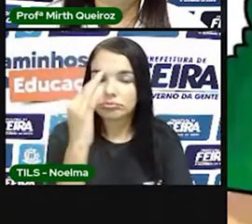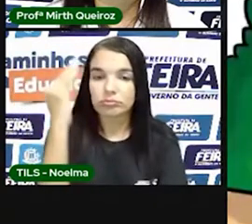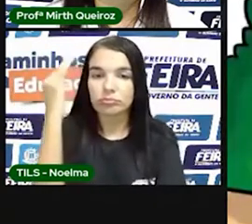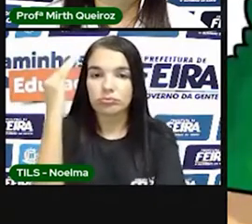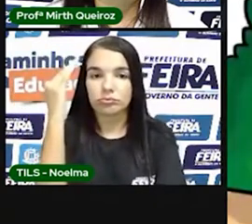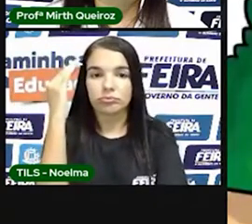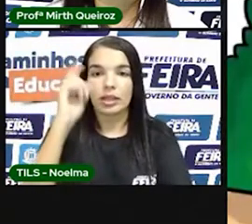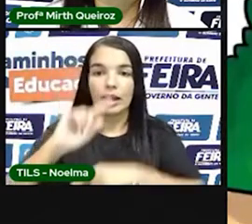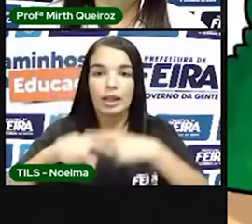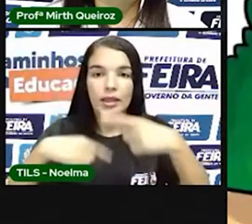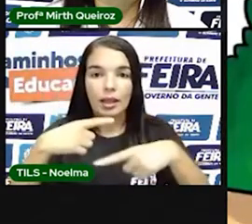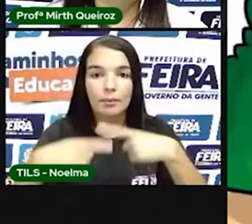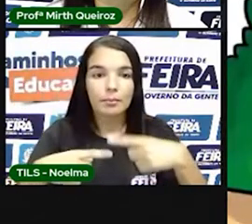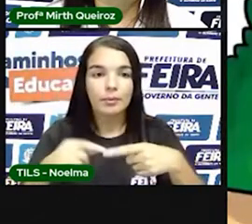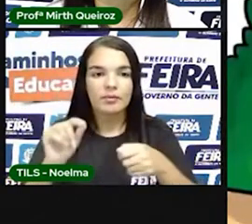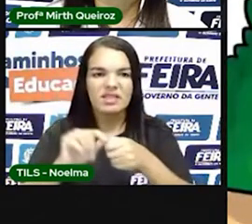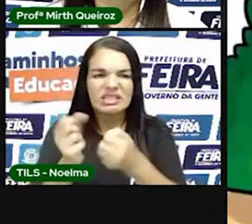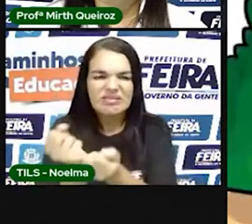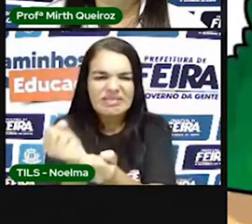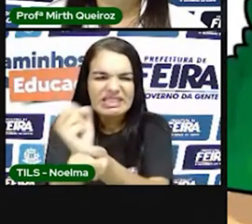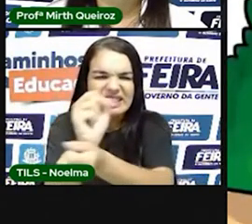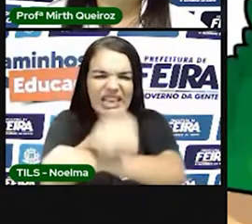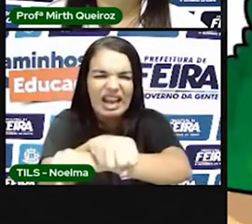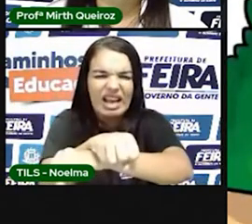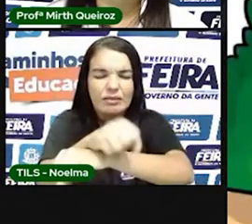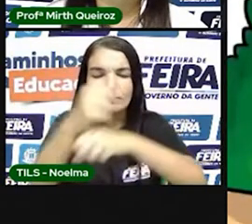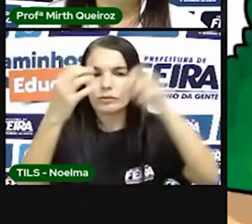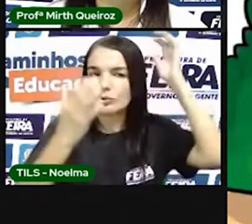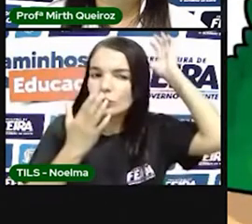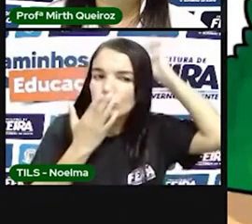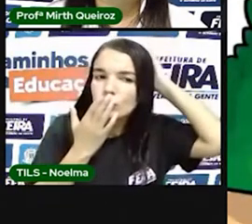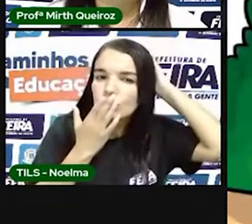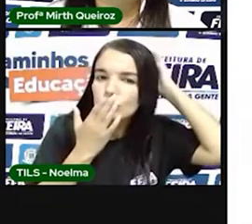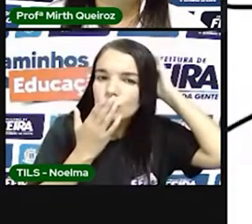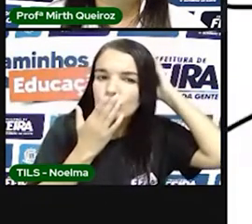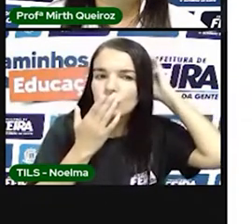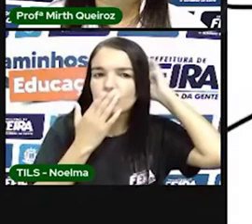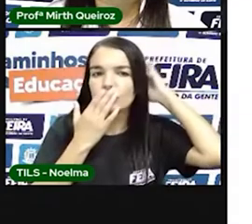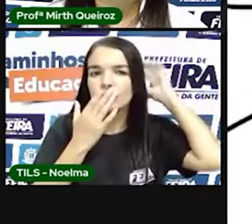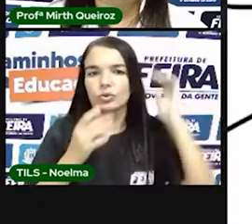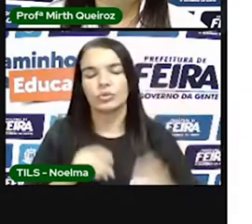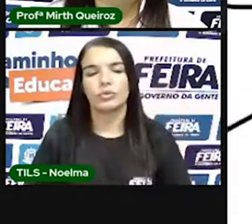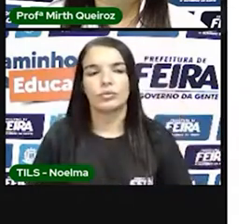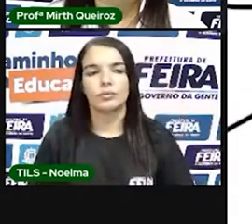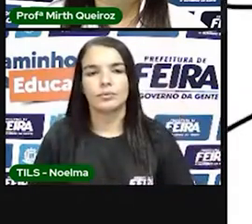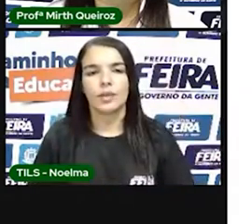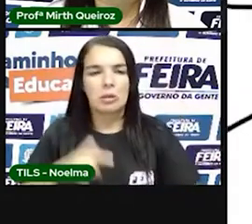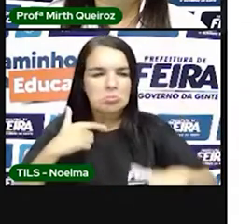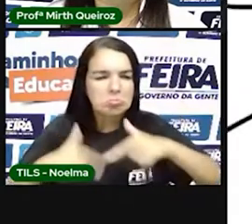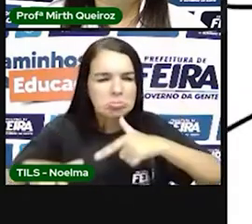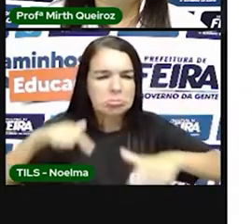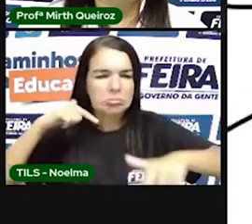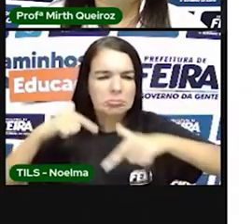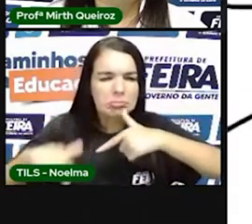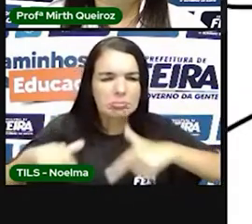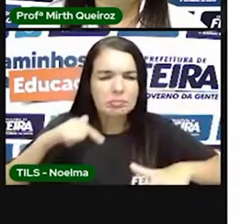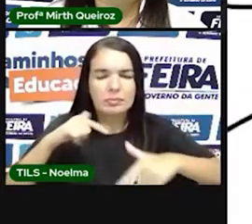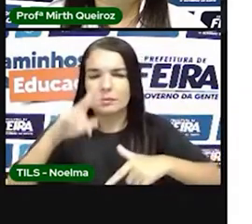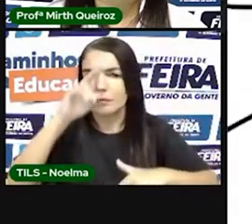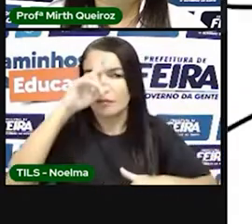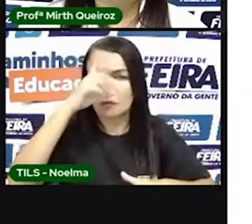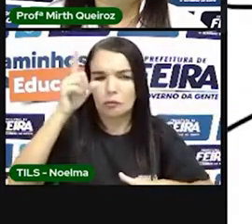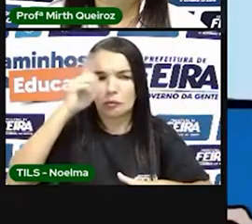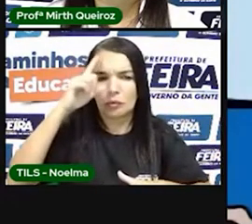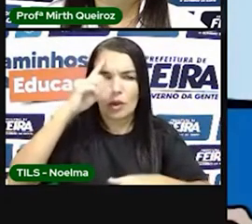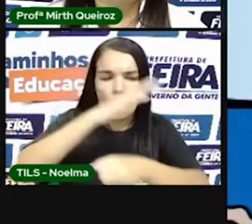indígena para a extração do pó Brasil. Muitos eram escravizados à força, muitos trabalhavam em troca de objetos e era a prática